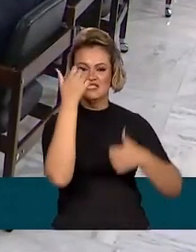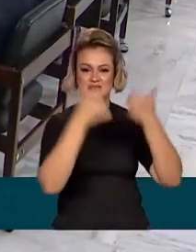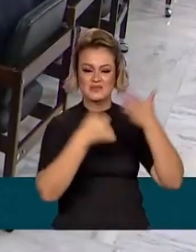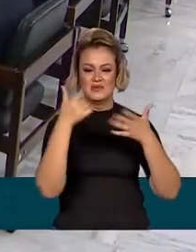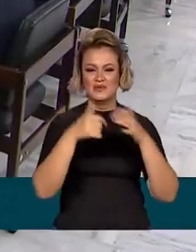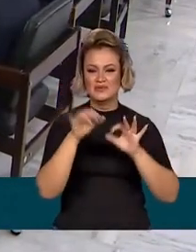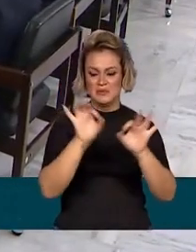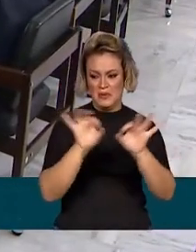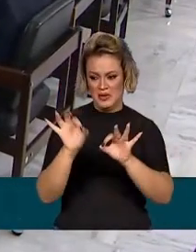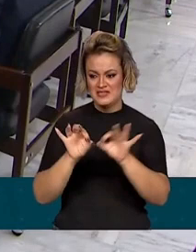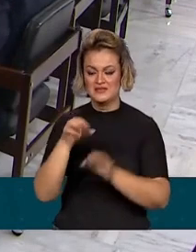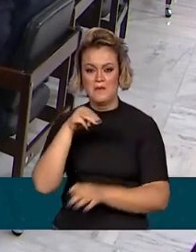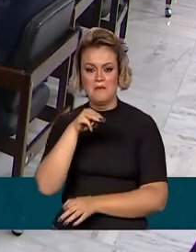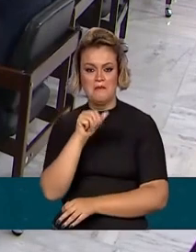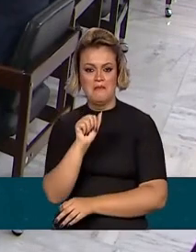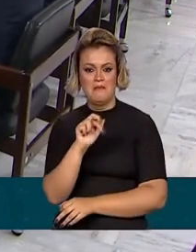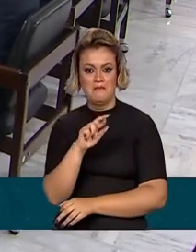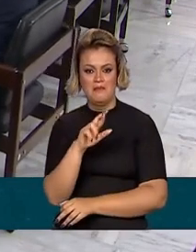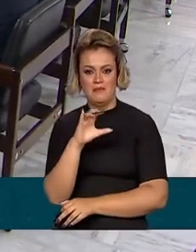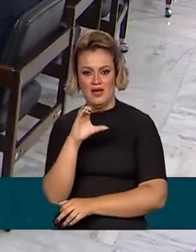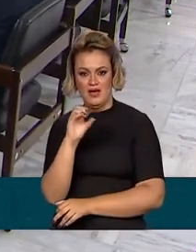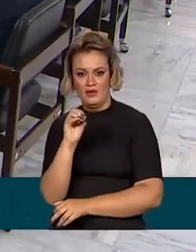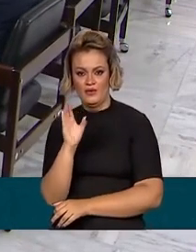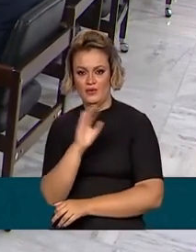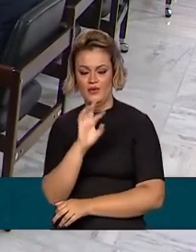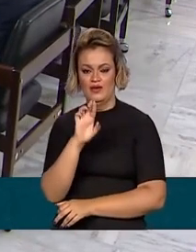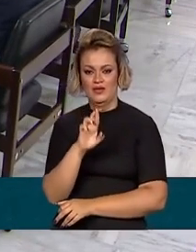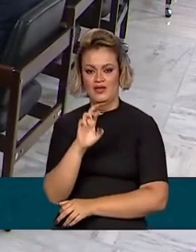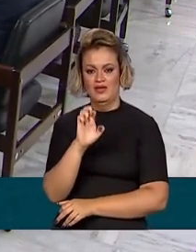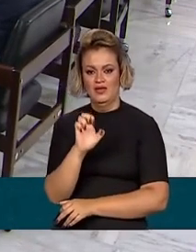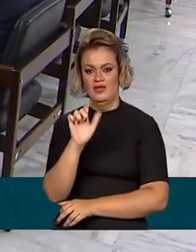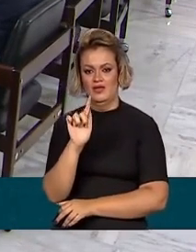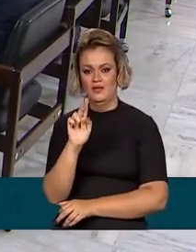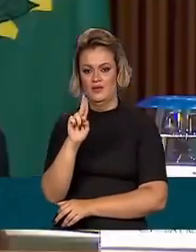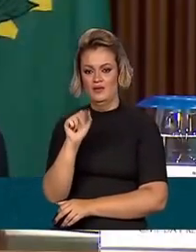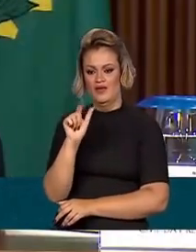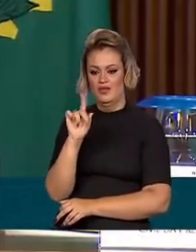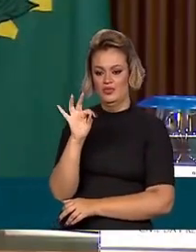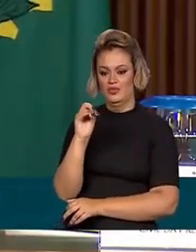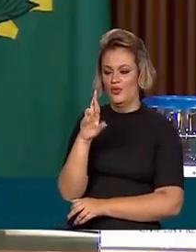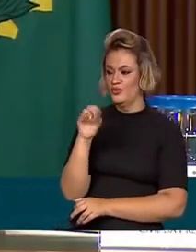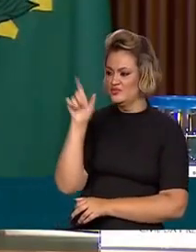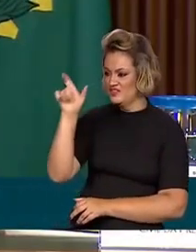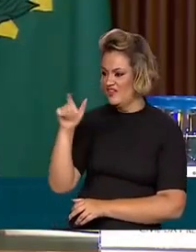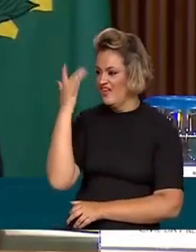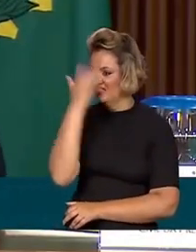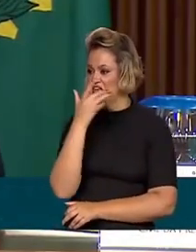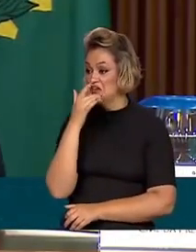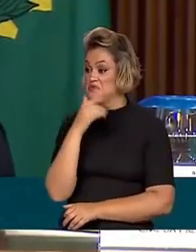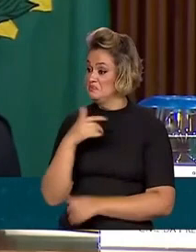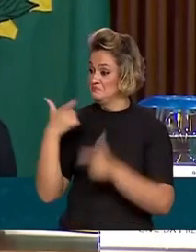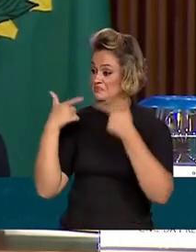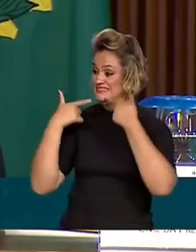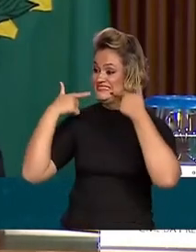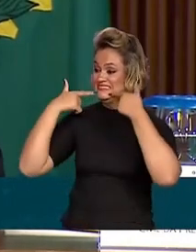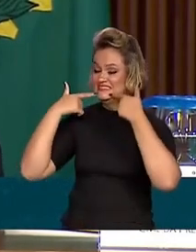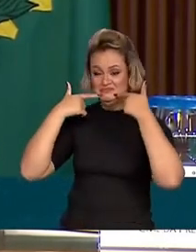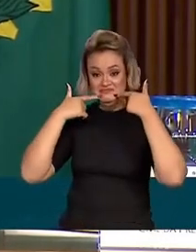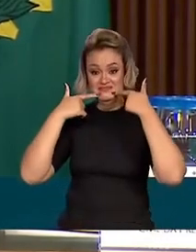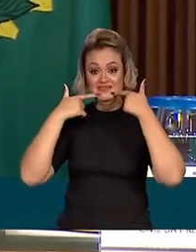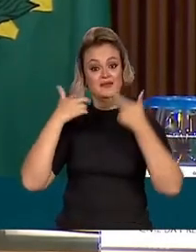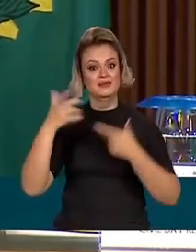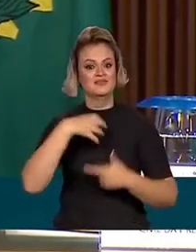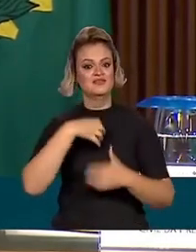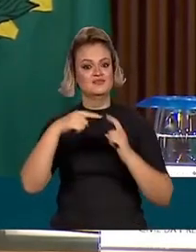regulatório que ele fez, sabe, e conversou, a cara dele de felicidade significa que está acontecendo o que vai